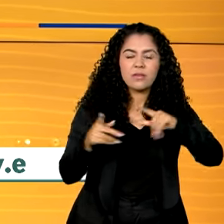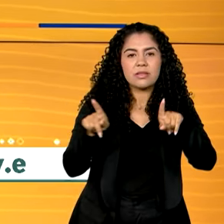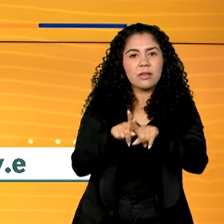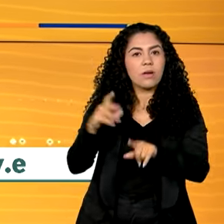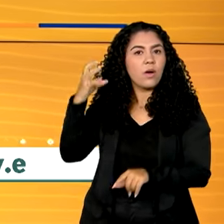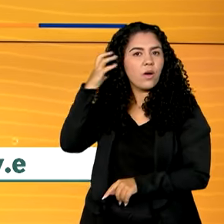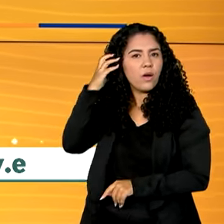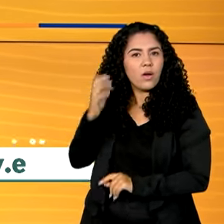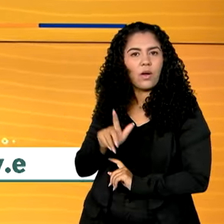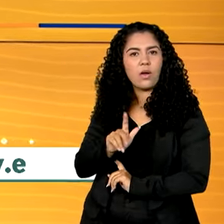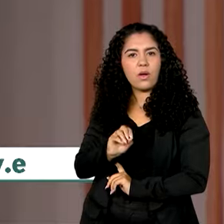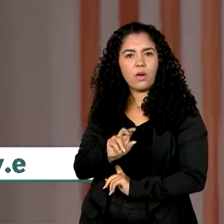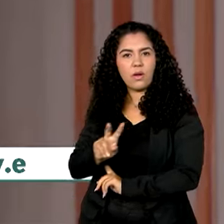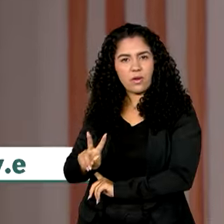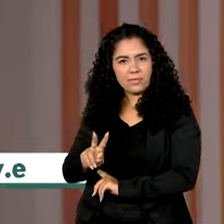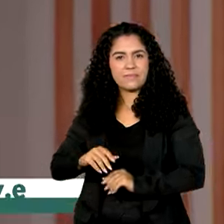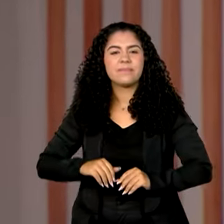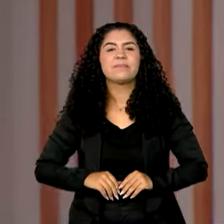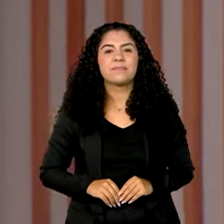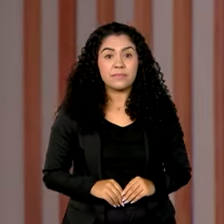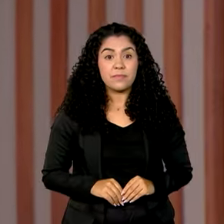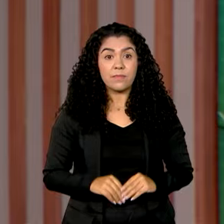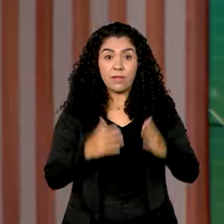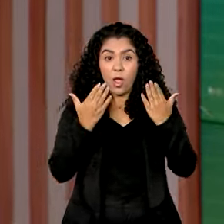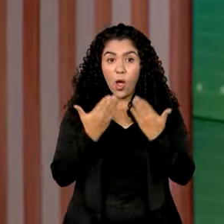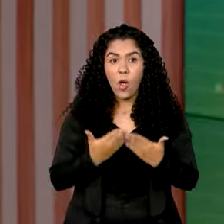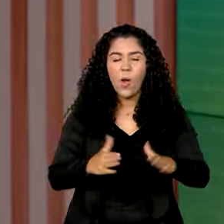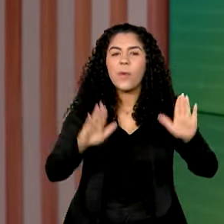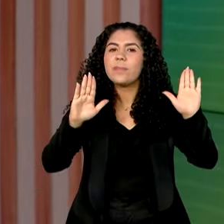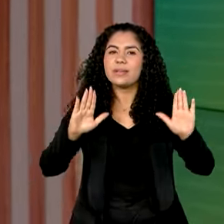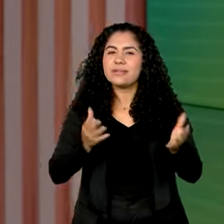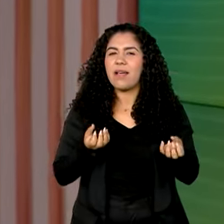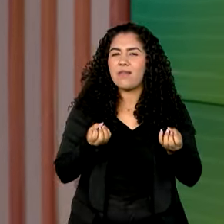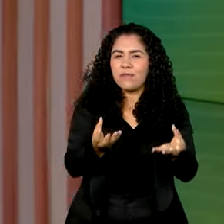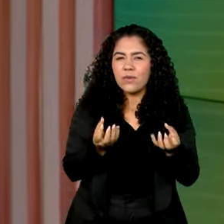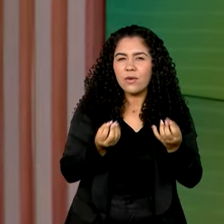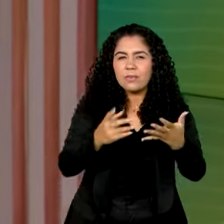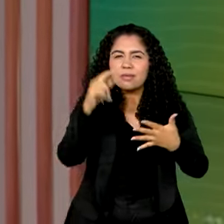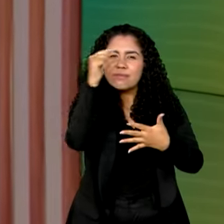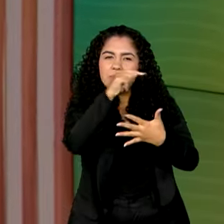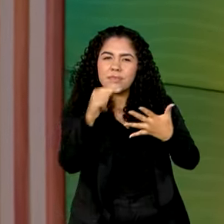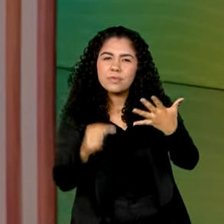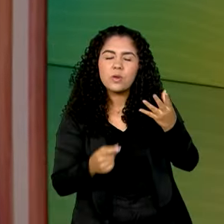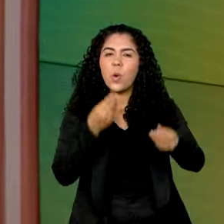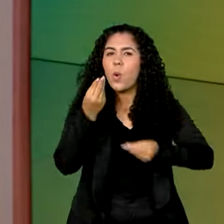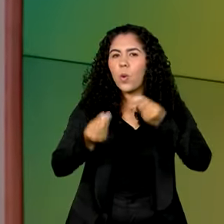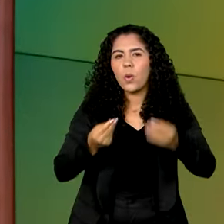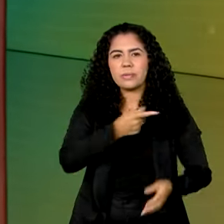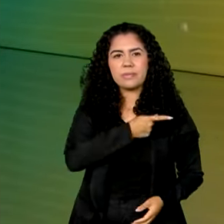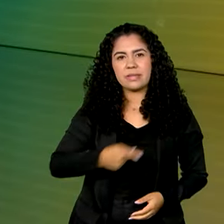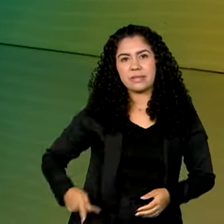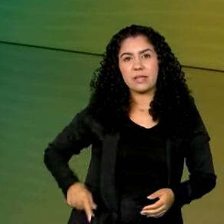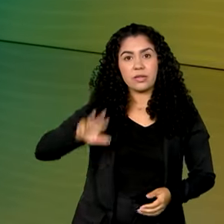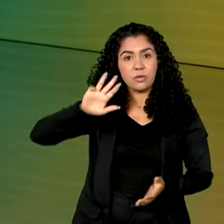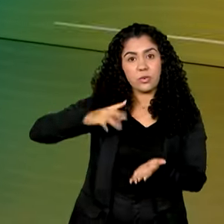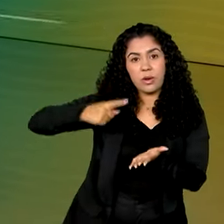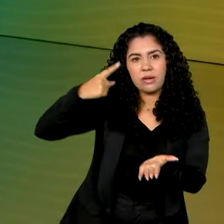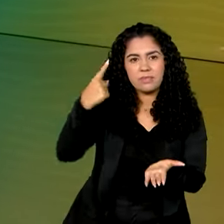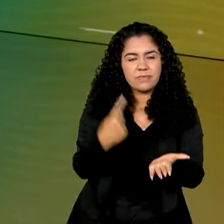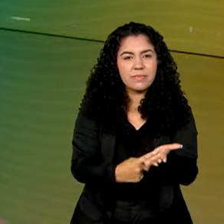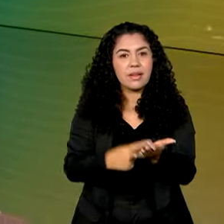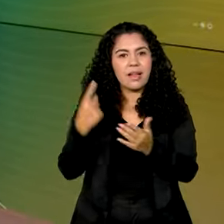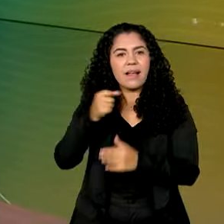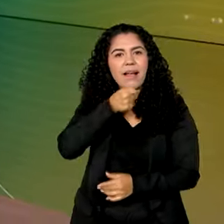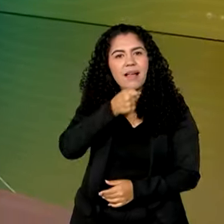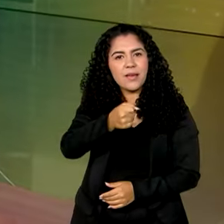e pela Rádio GOV. Vamos começar esta edição com informações sobre o dia de trabalho do presidente Lula. Quem tem os detalhes